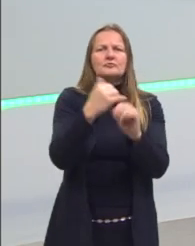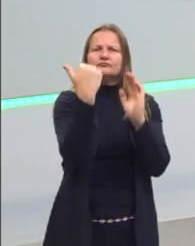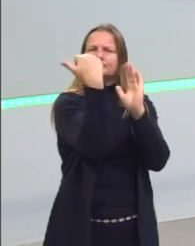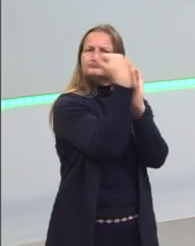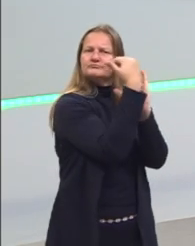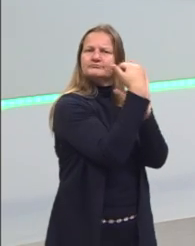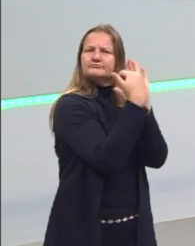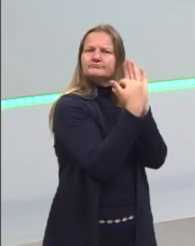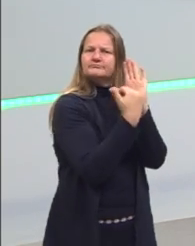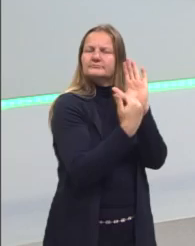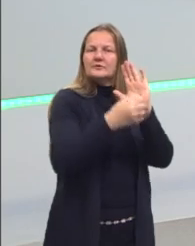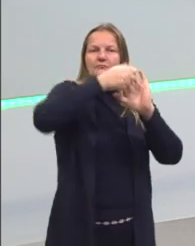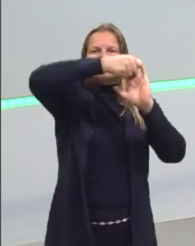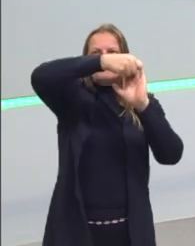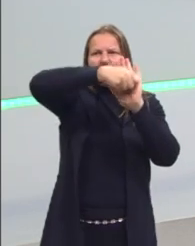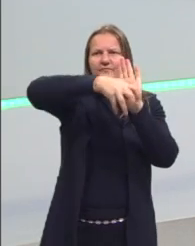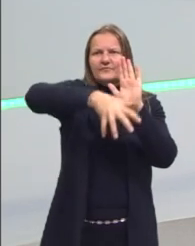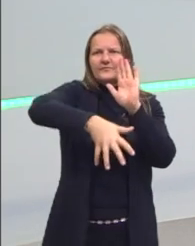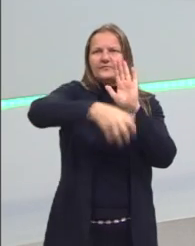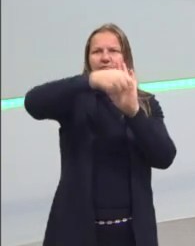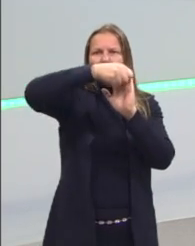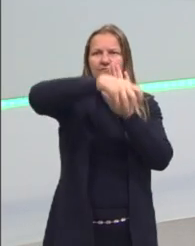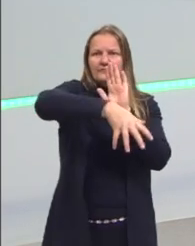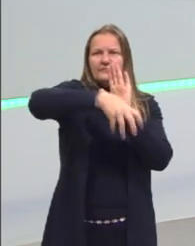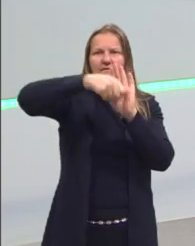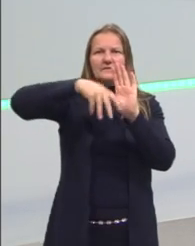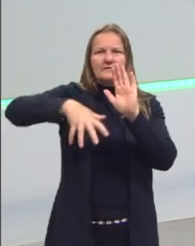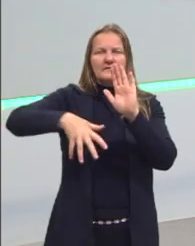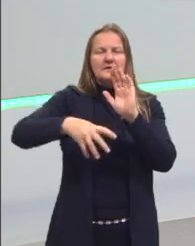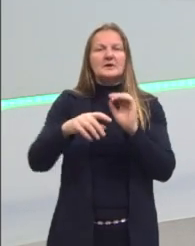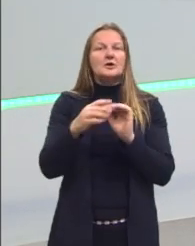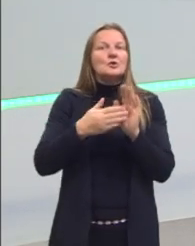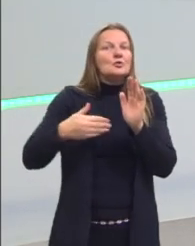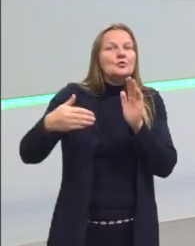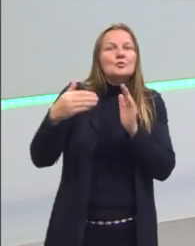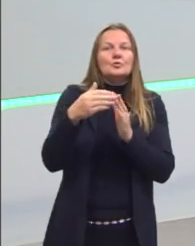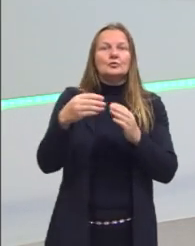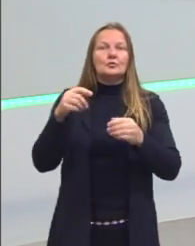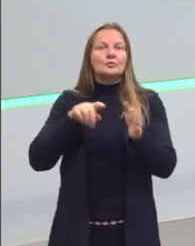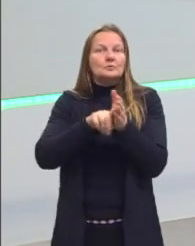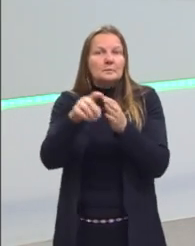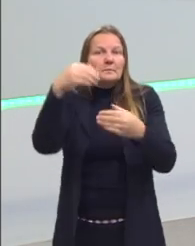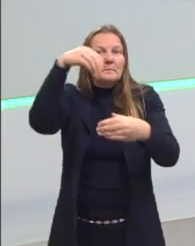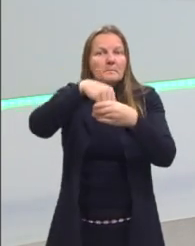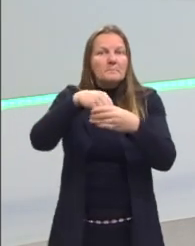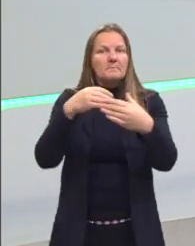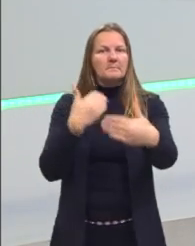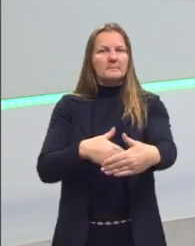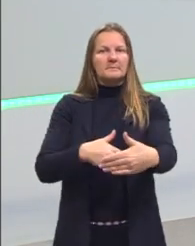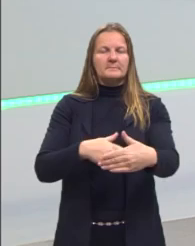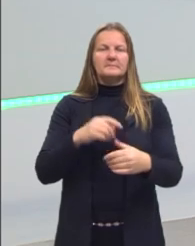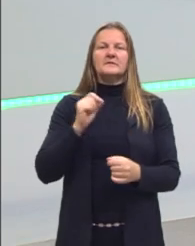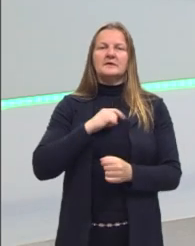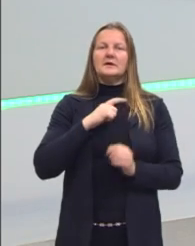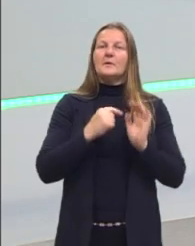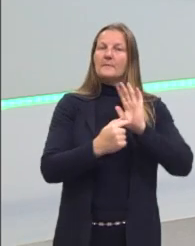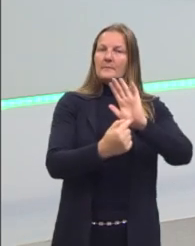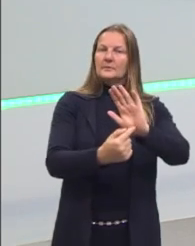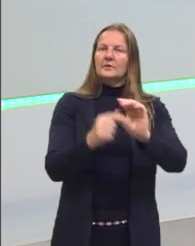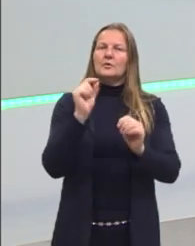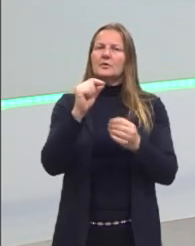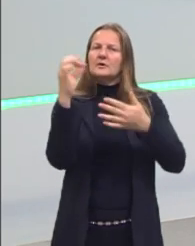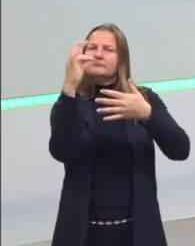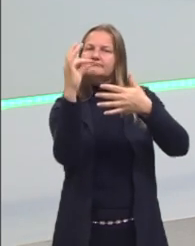Enem, porque é essa matriz que vai dar base para aquilo que vai ser exigido na nossa prova. E eu pensei em trazer para vocês o que